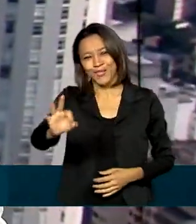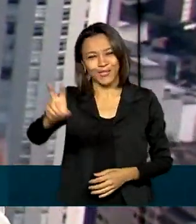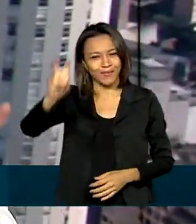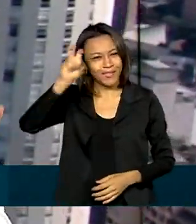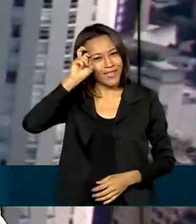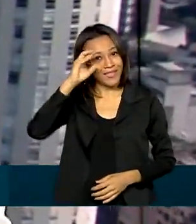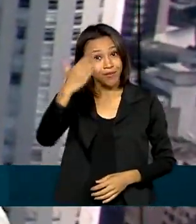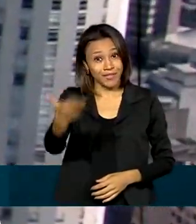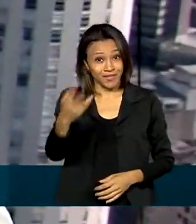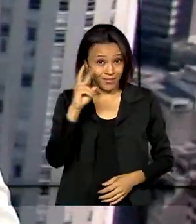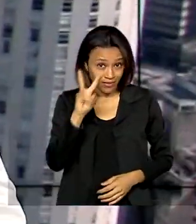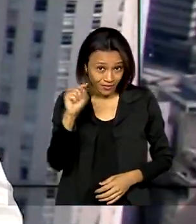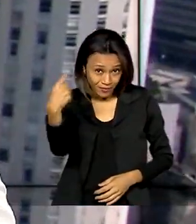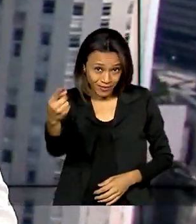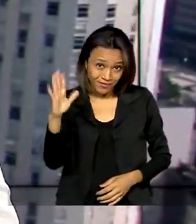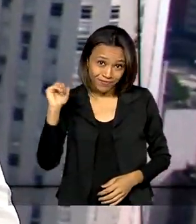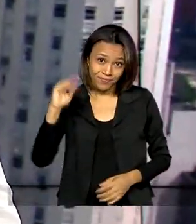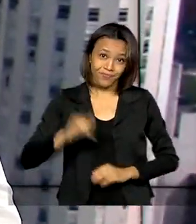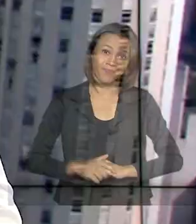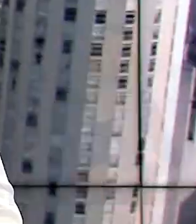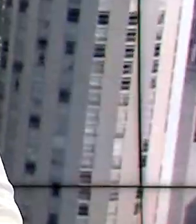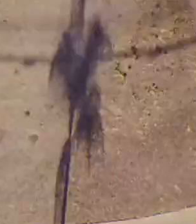para você e até a próxima. Tchau, tchau.